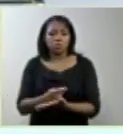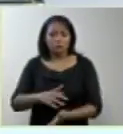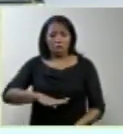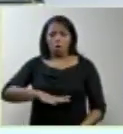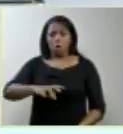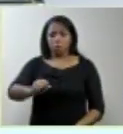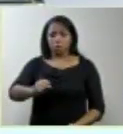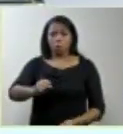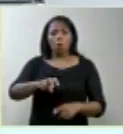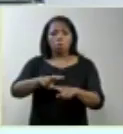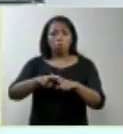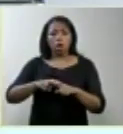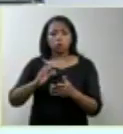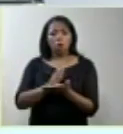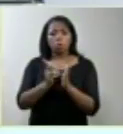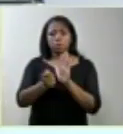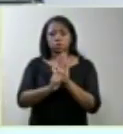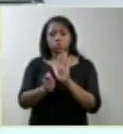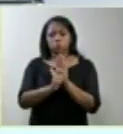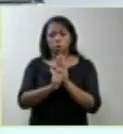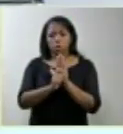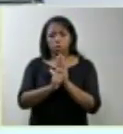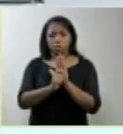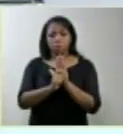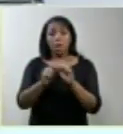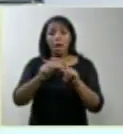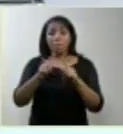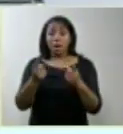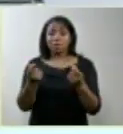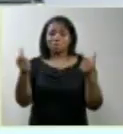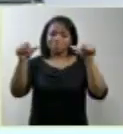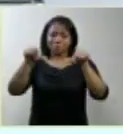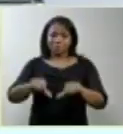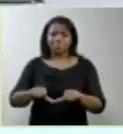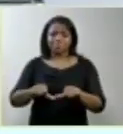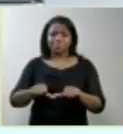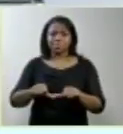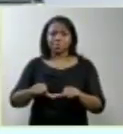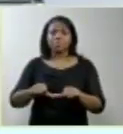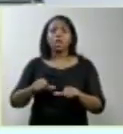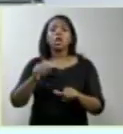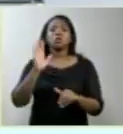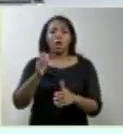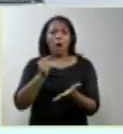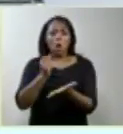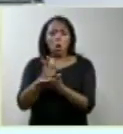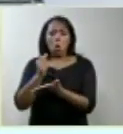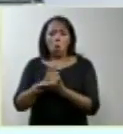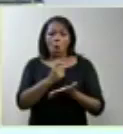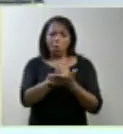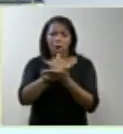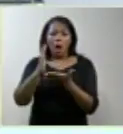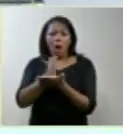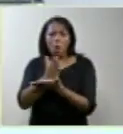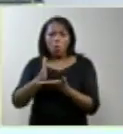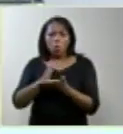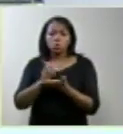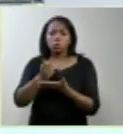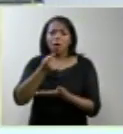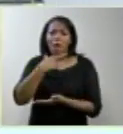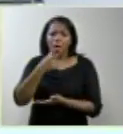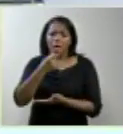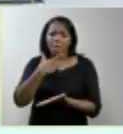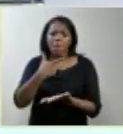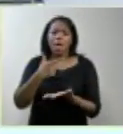determinadas drogas. As complicações, principalmente em quem pode comprar determinadas drogas, determinadas